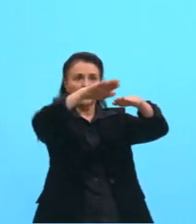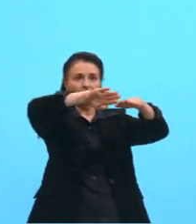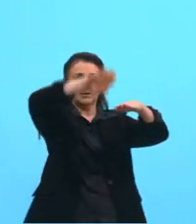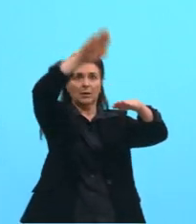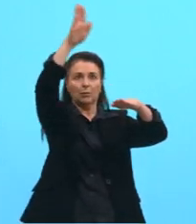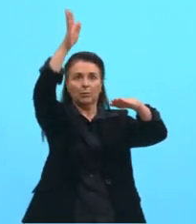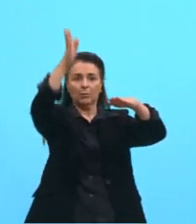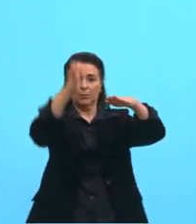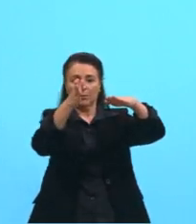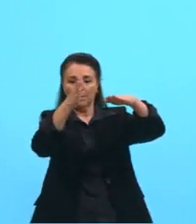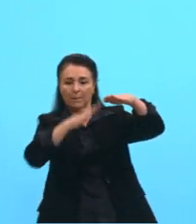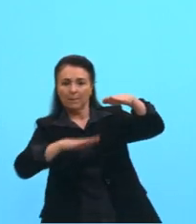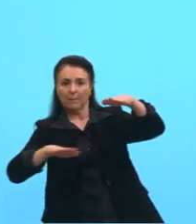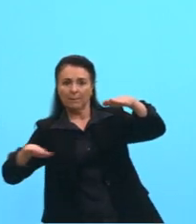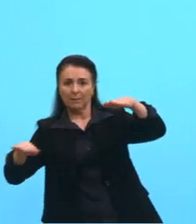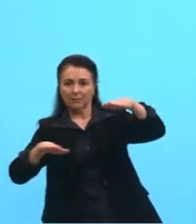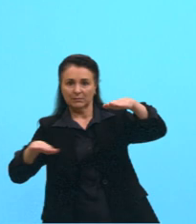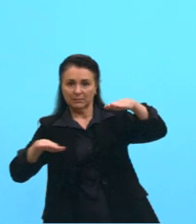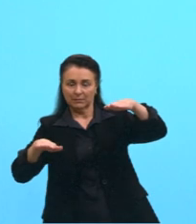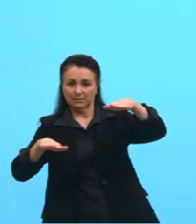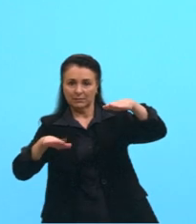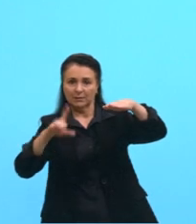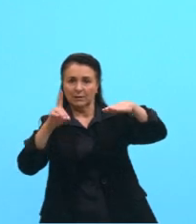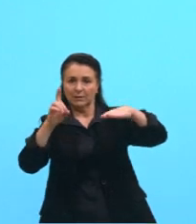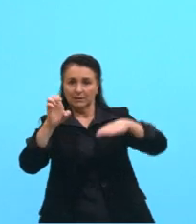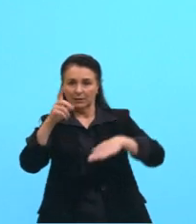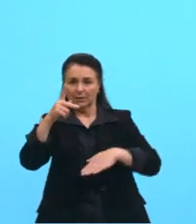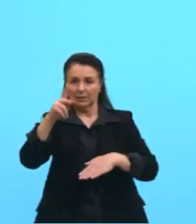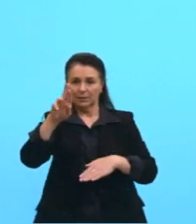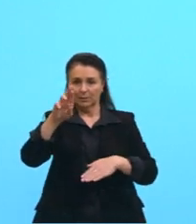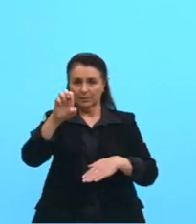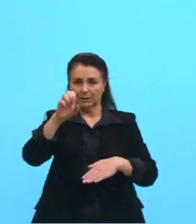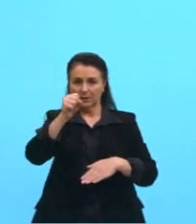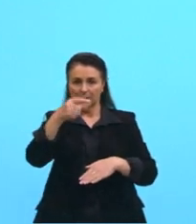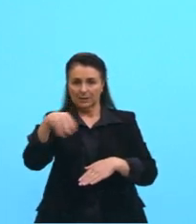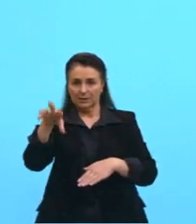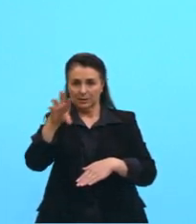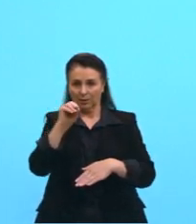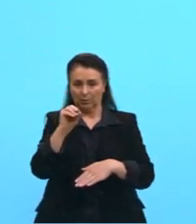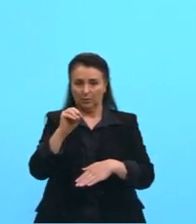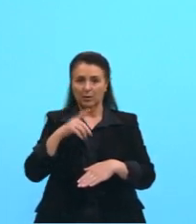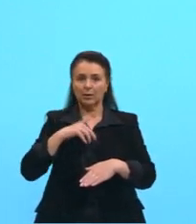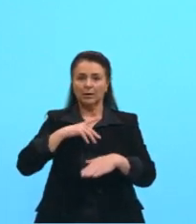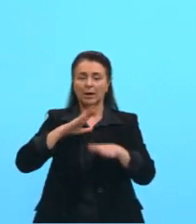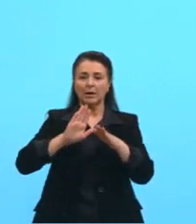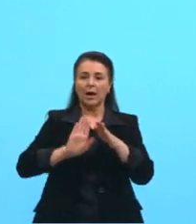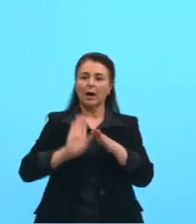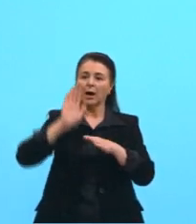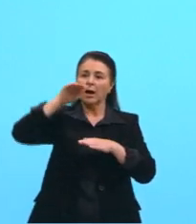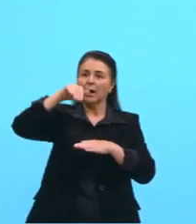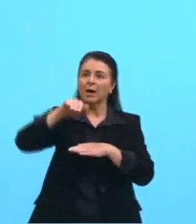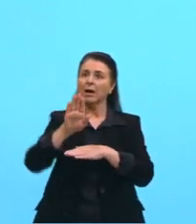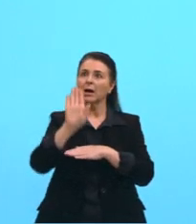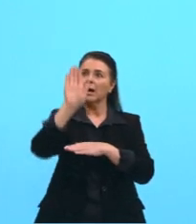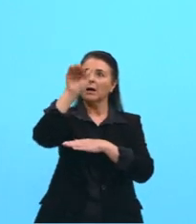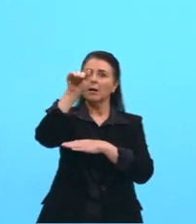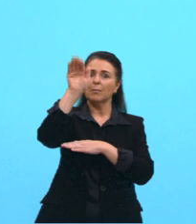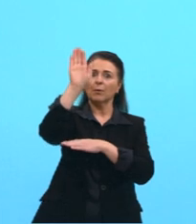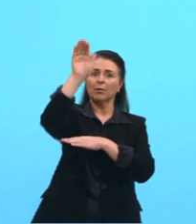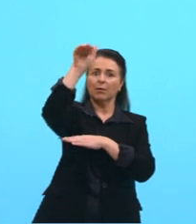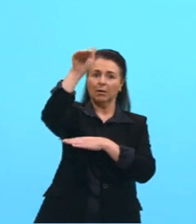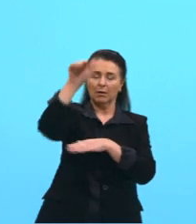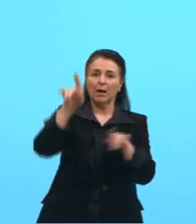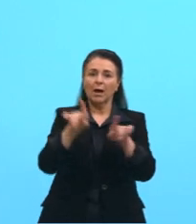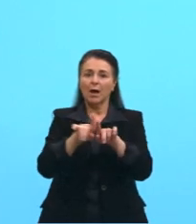da linha do mar, a gente já vai ver qual a diferença entre absoluta e relativa. Montanha, né, aquela formação mais recente,